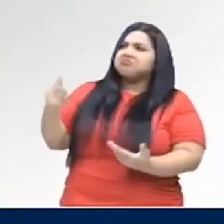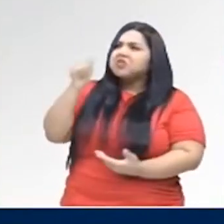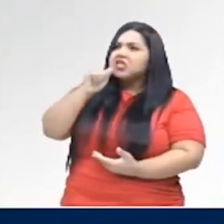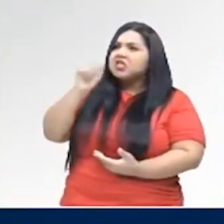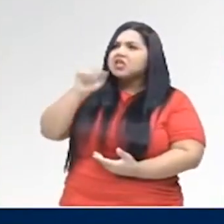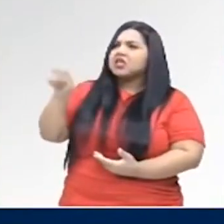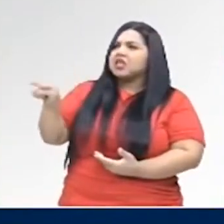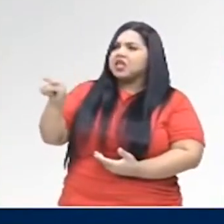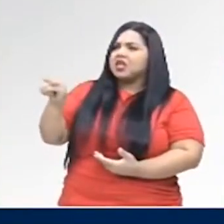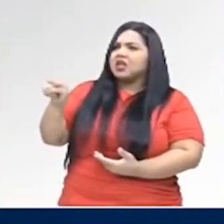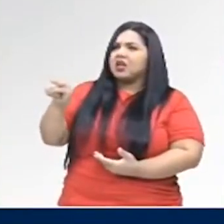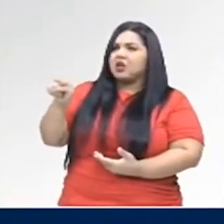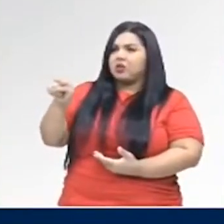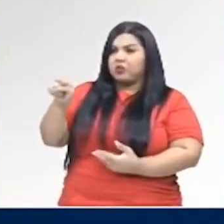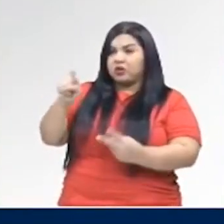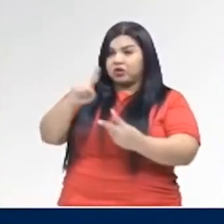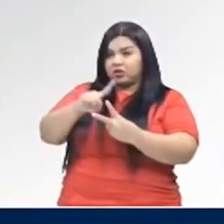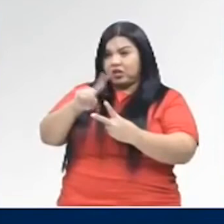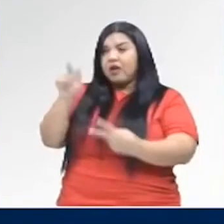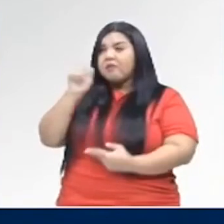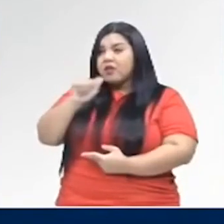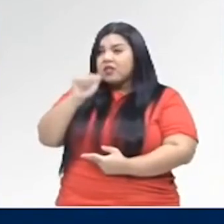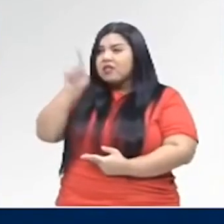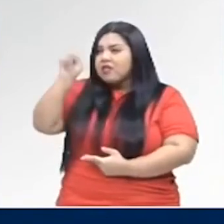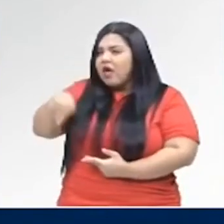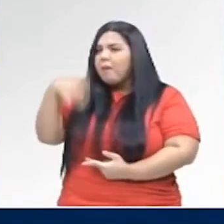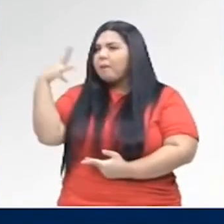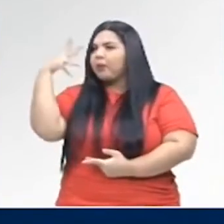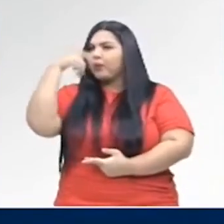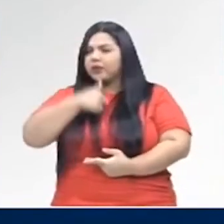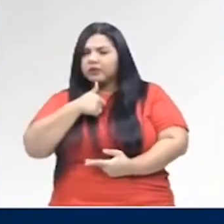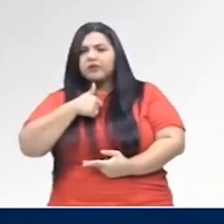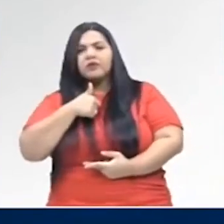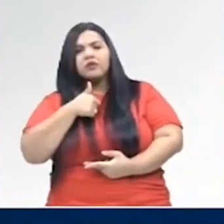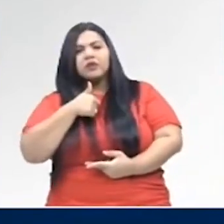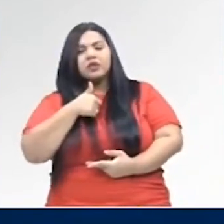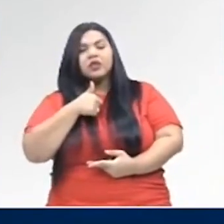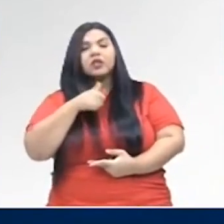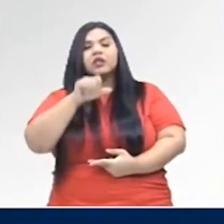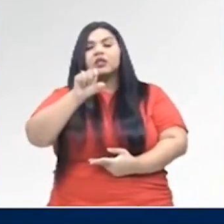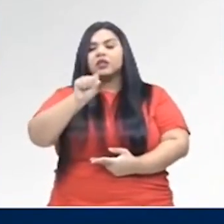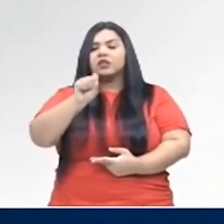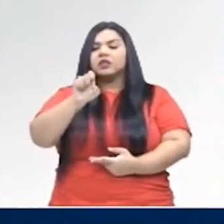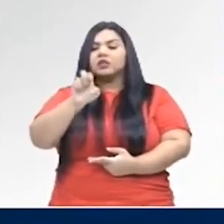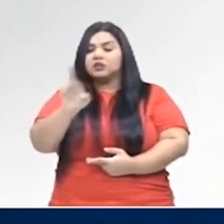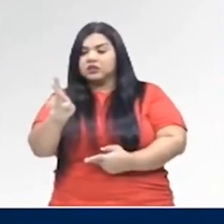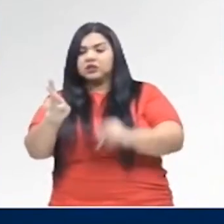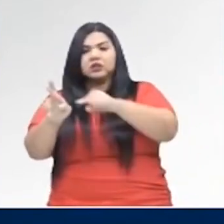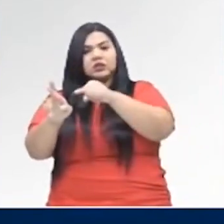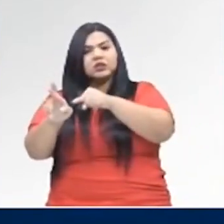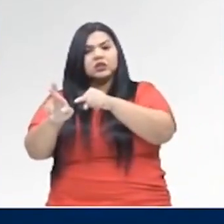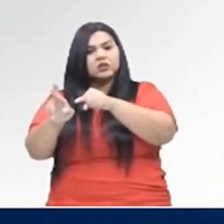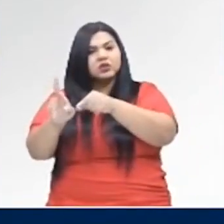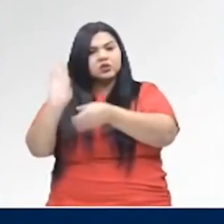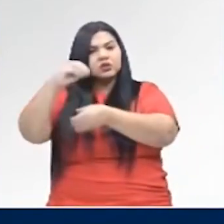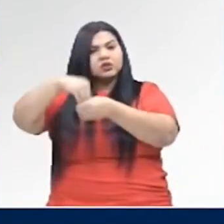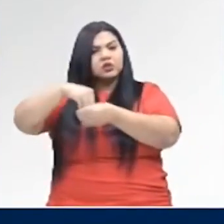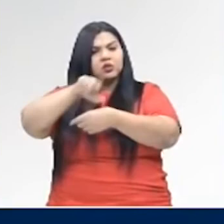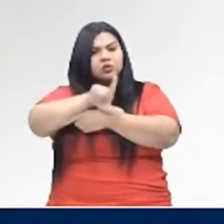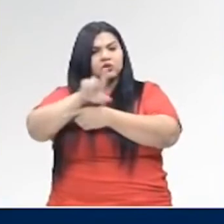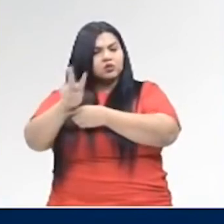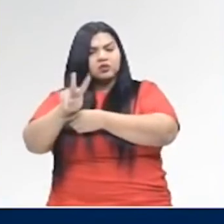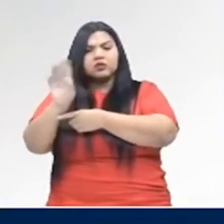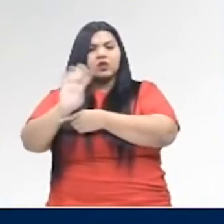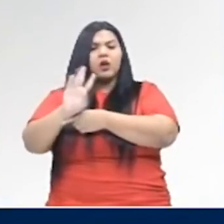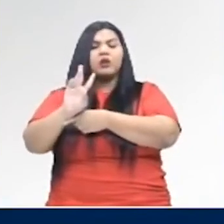As Fabianas são bonitas. Preste atenção. O verbo ser aí não está empregado numa locução verbal. Ele